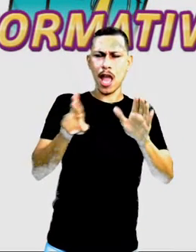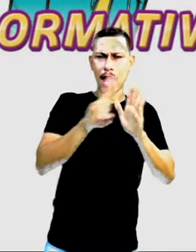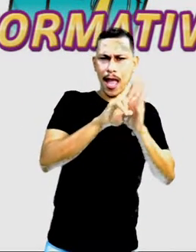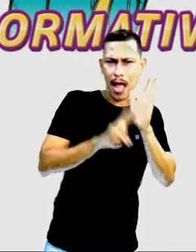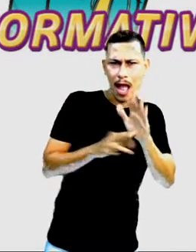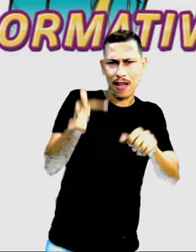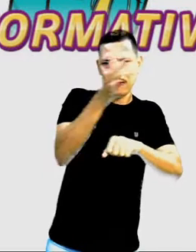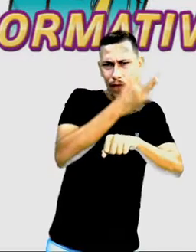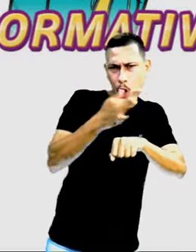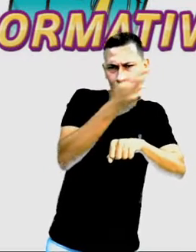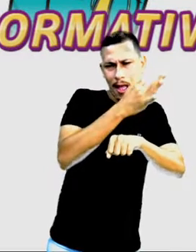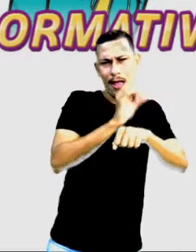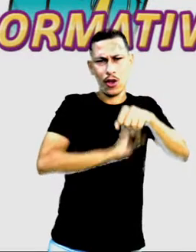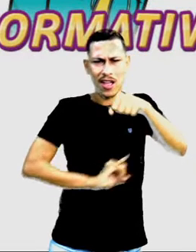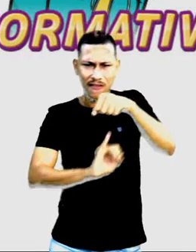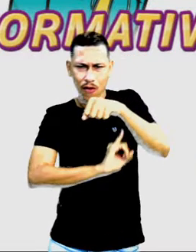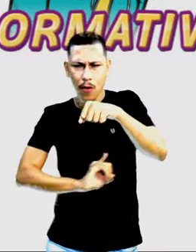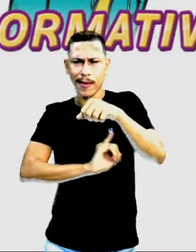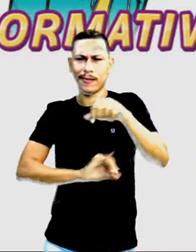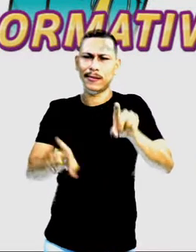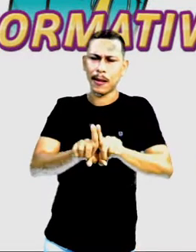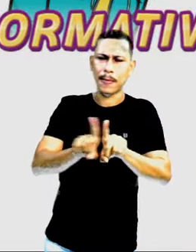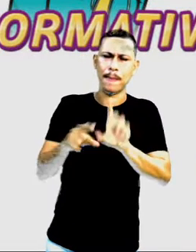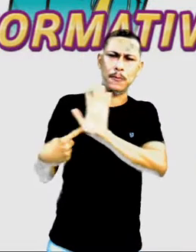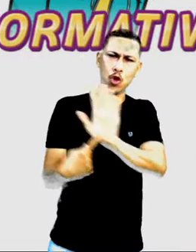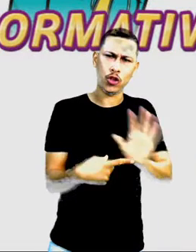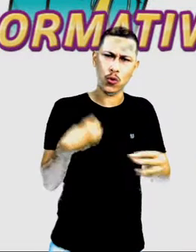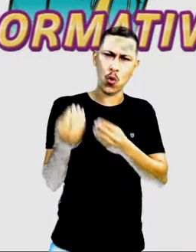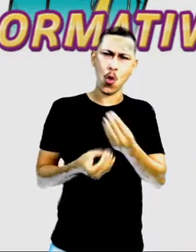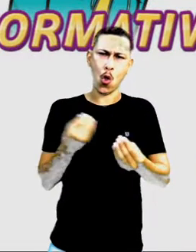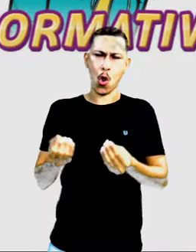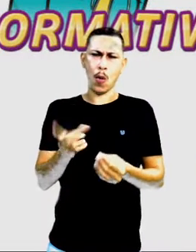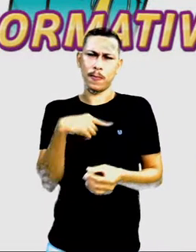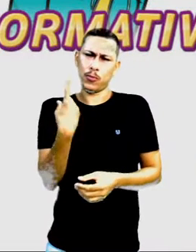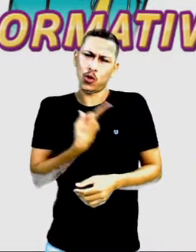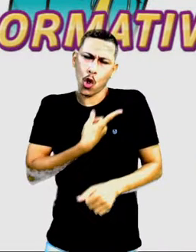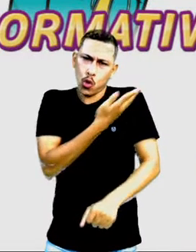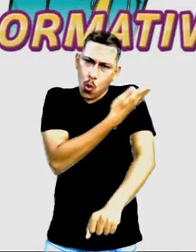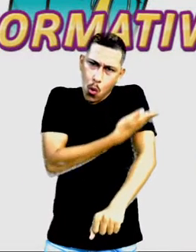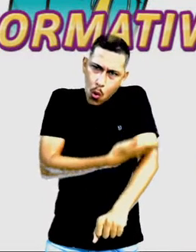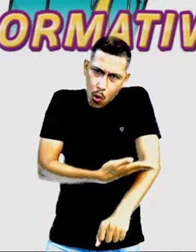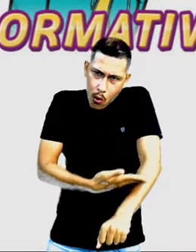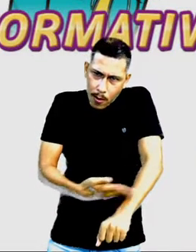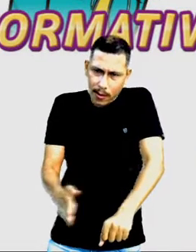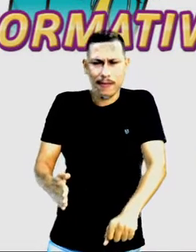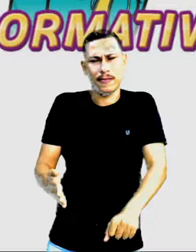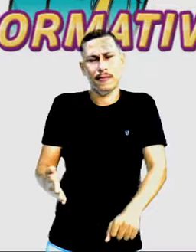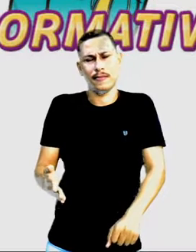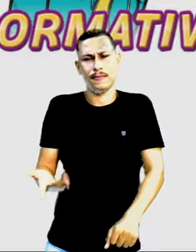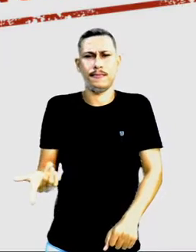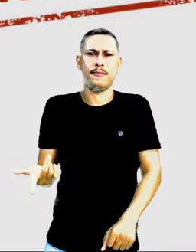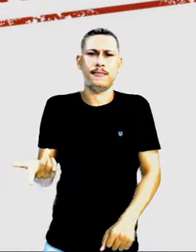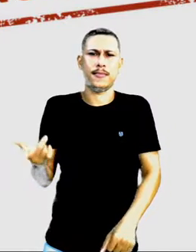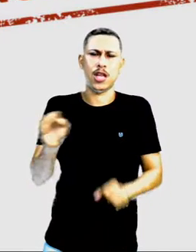decidem como nos comportamos e são construídas por nós na sociedade.